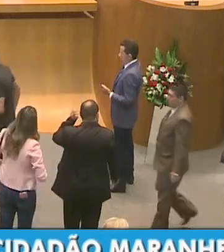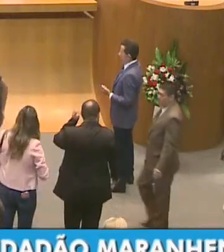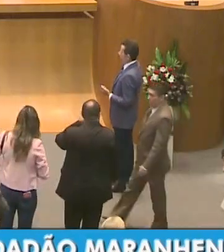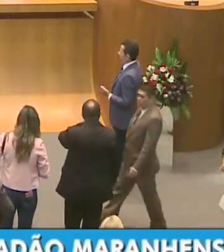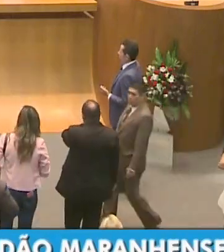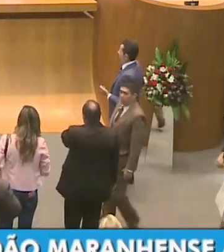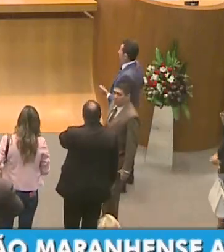amém